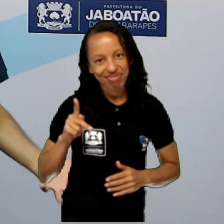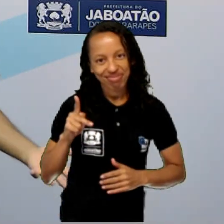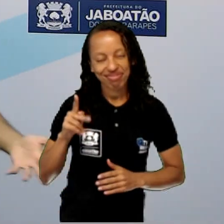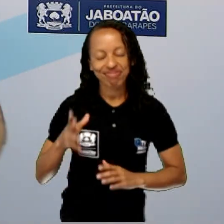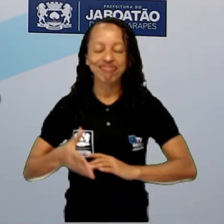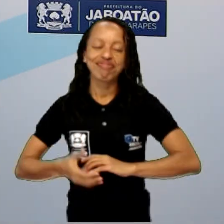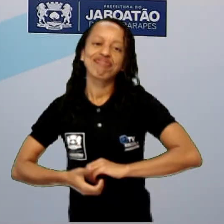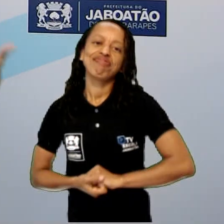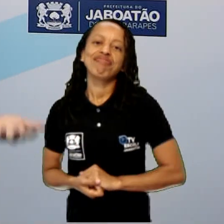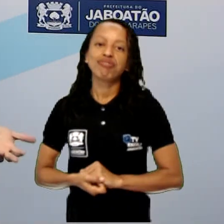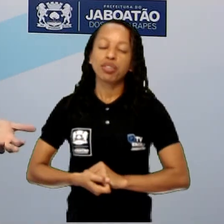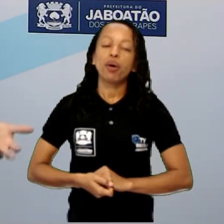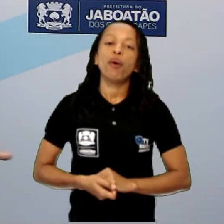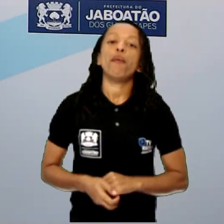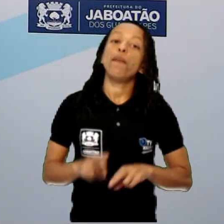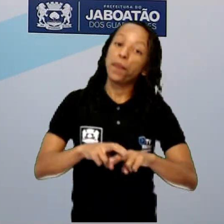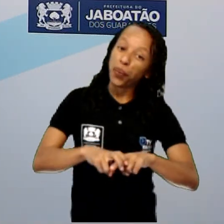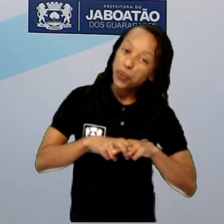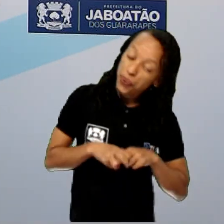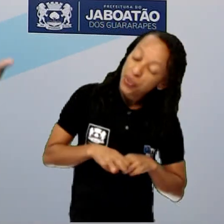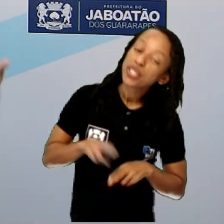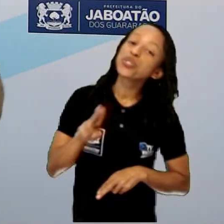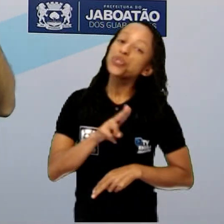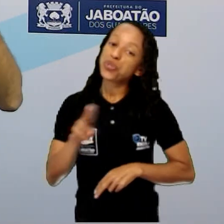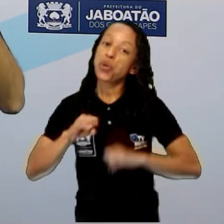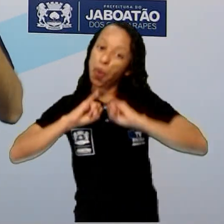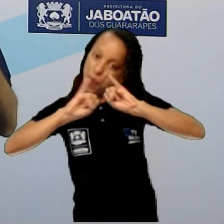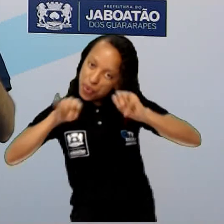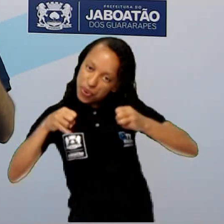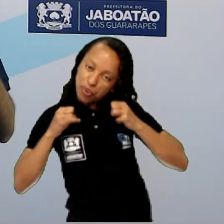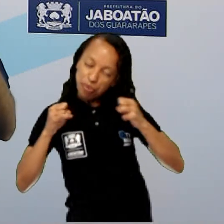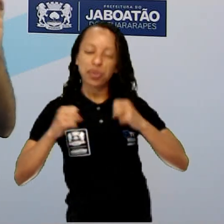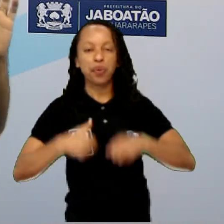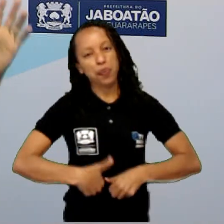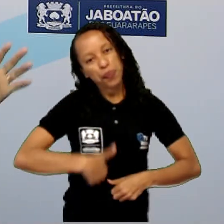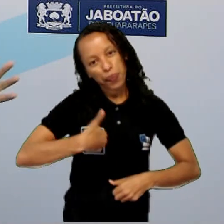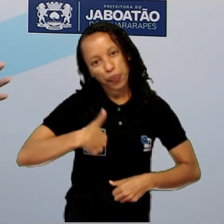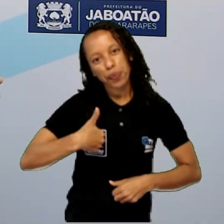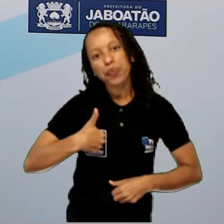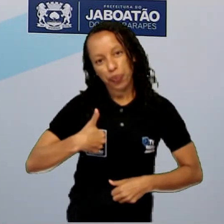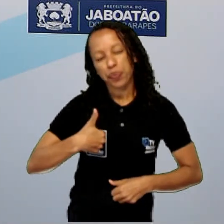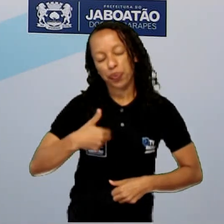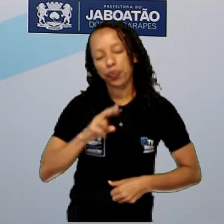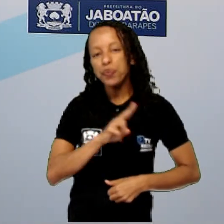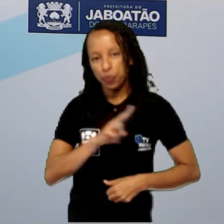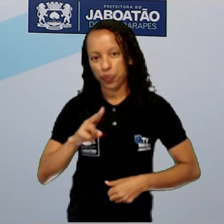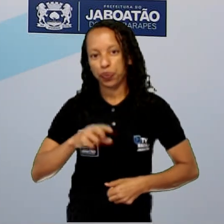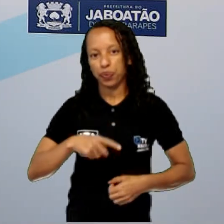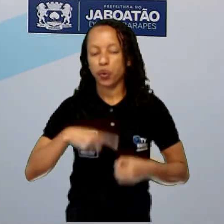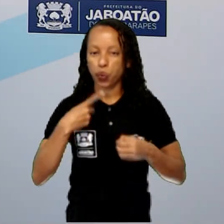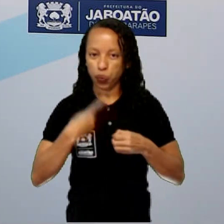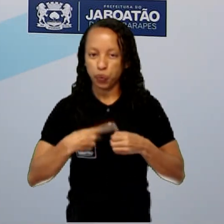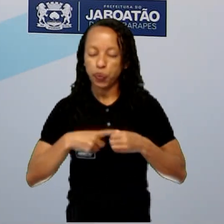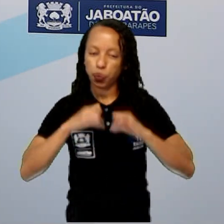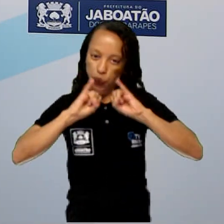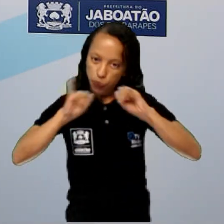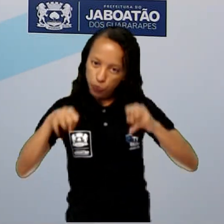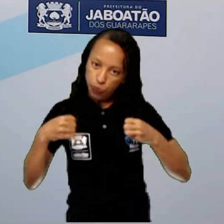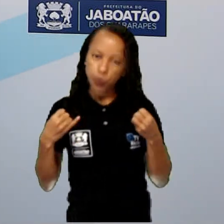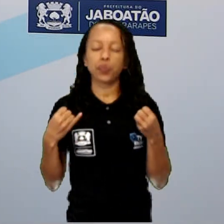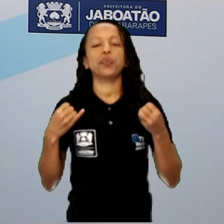aí, dá-se o nome de Jaboatão, que foi o primeiro, né? O primeiro nome da cidade chamou Jaboatão.